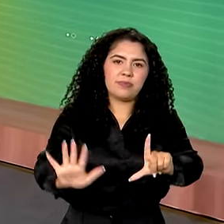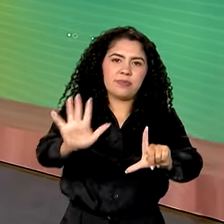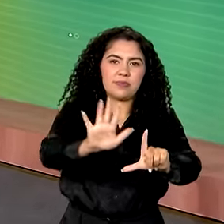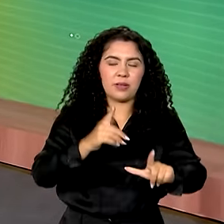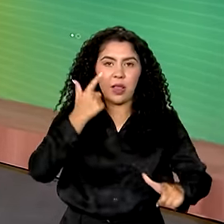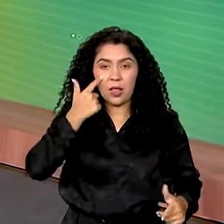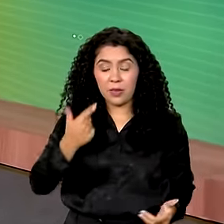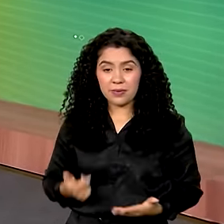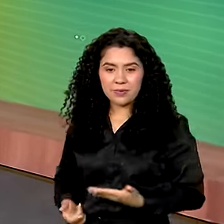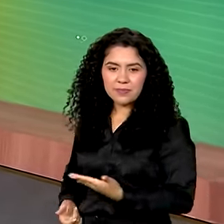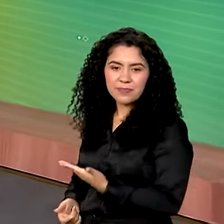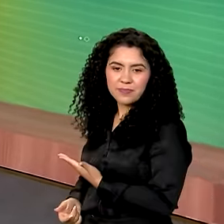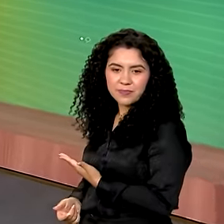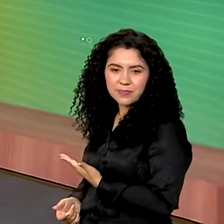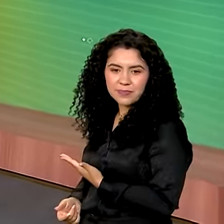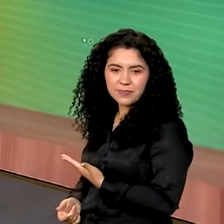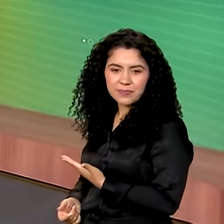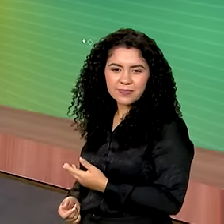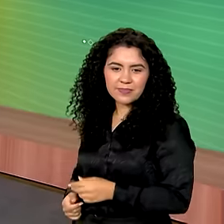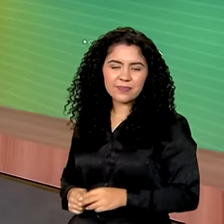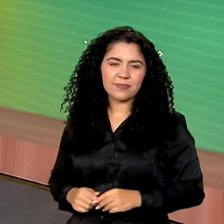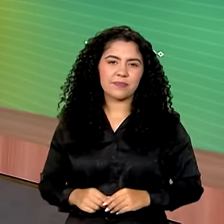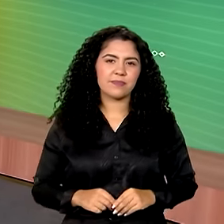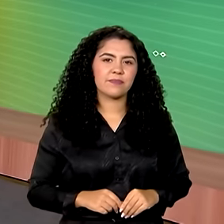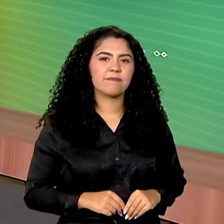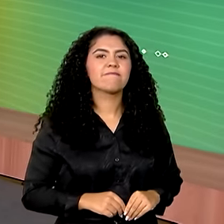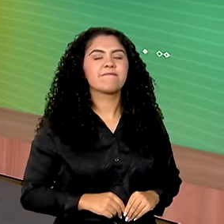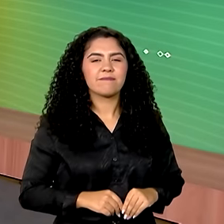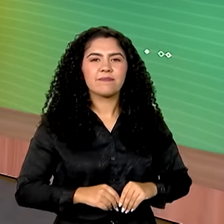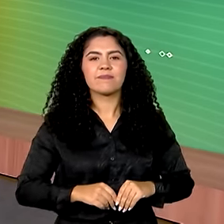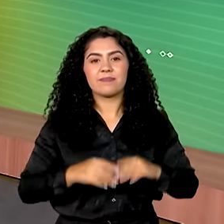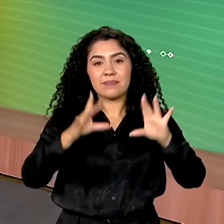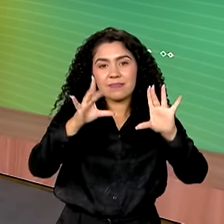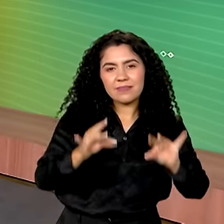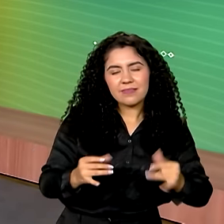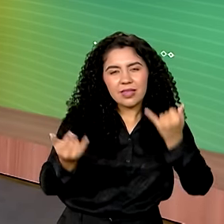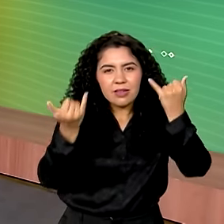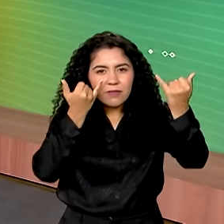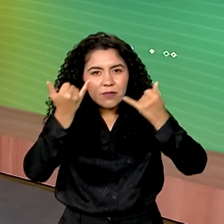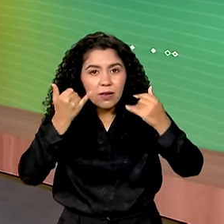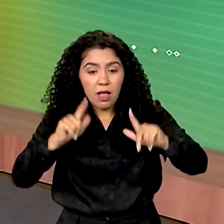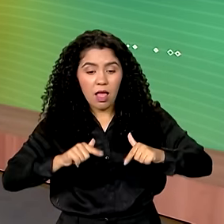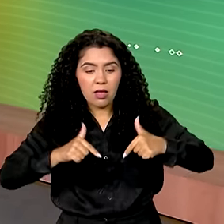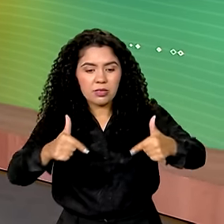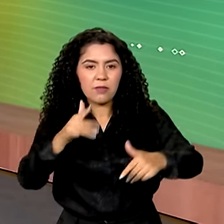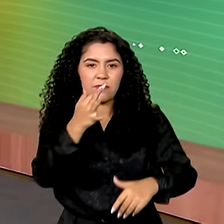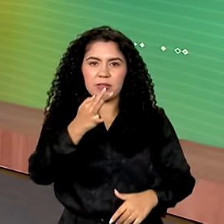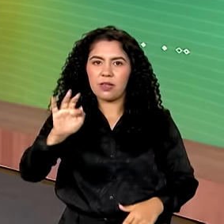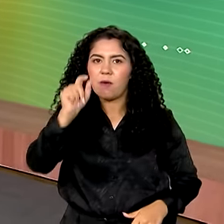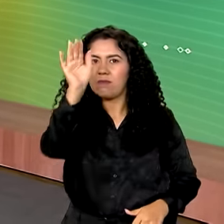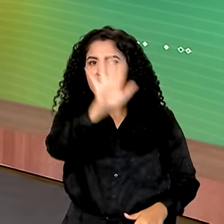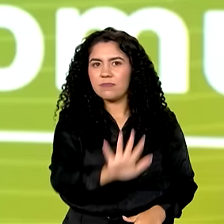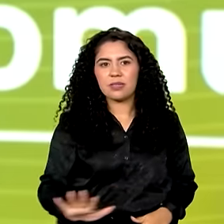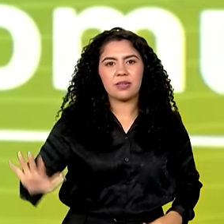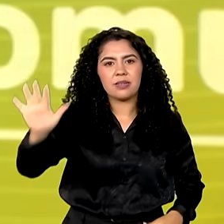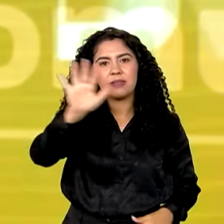acessar gov.br barra comunica.br para saber informações, ações federais em todo o país.